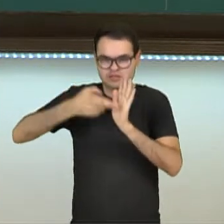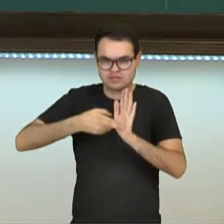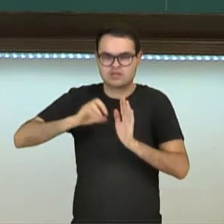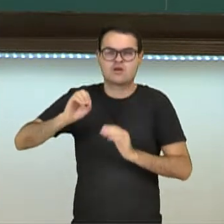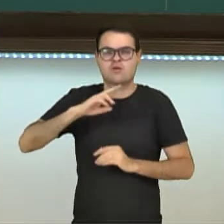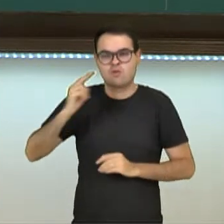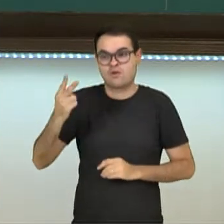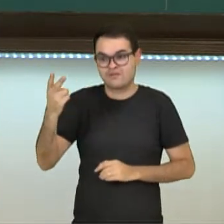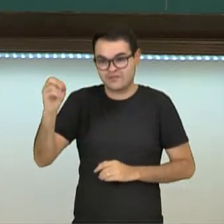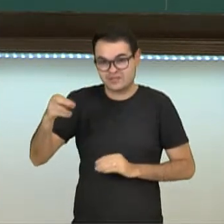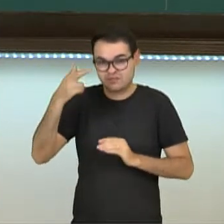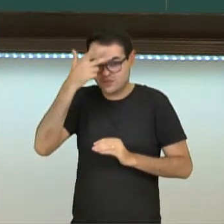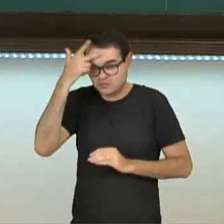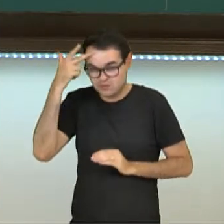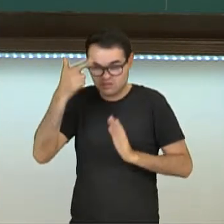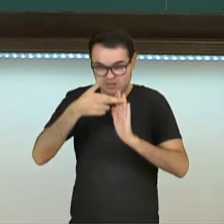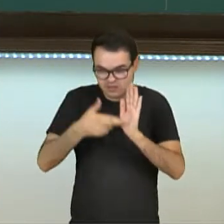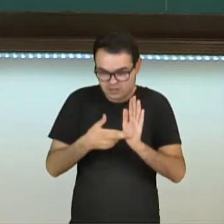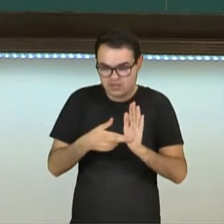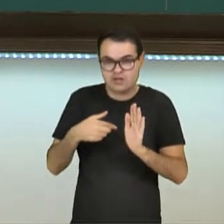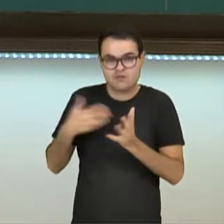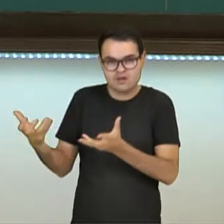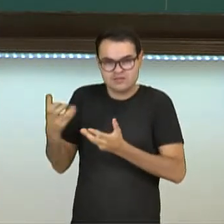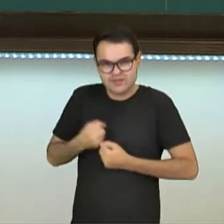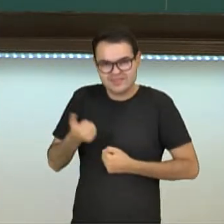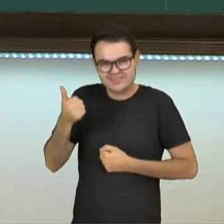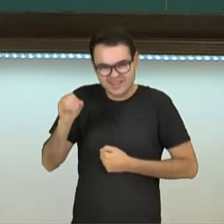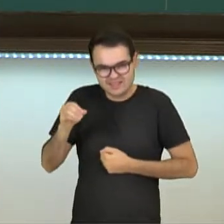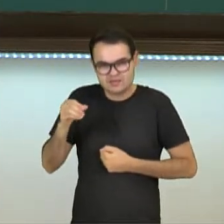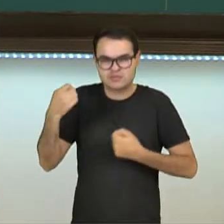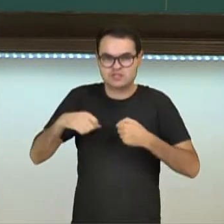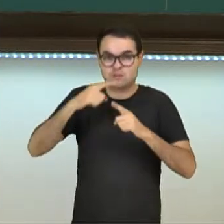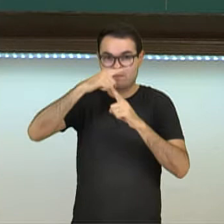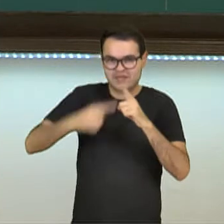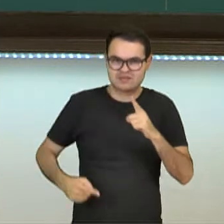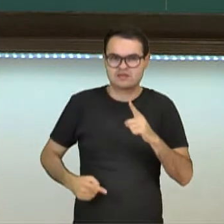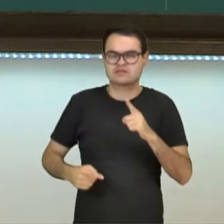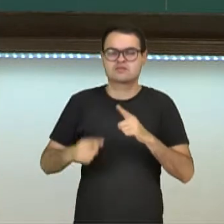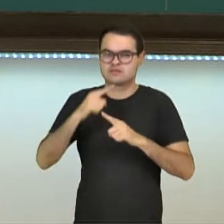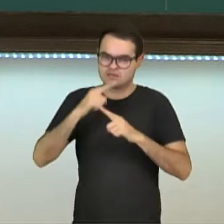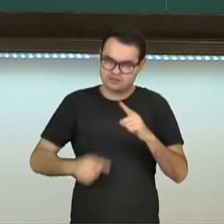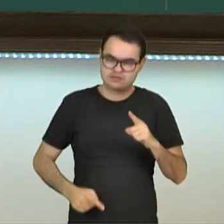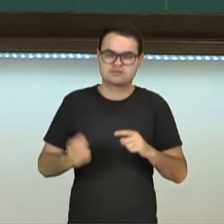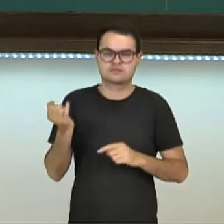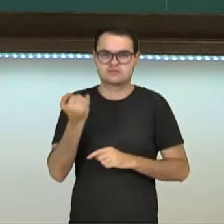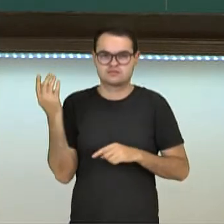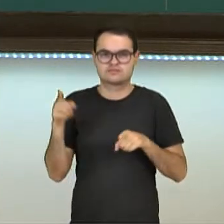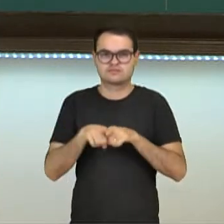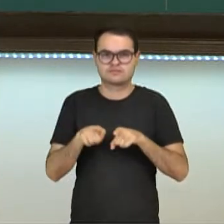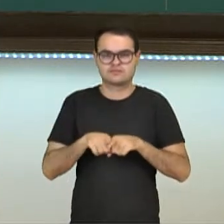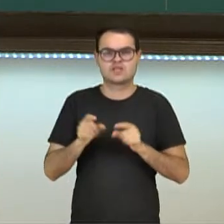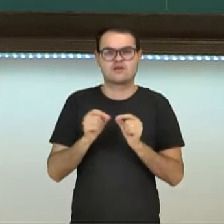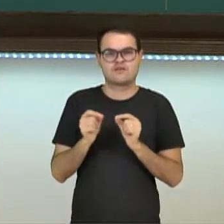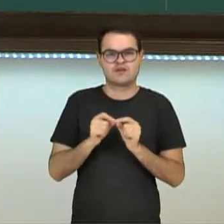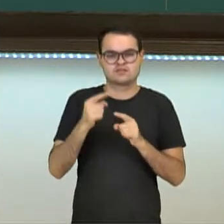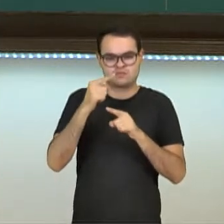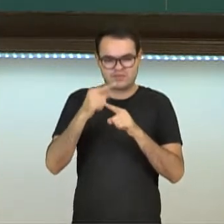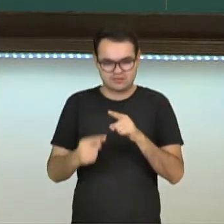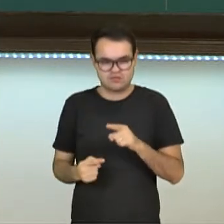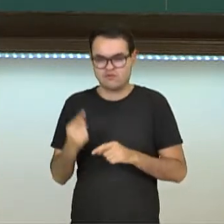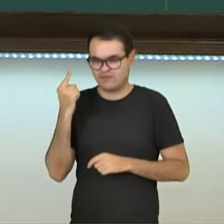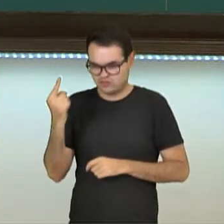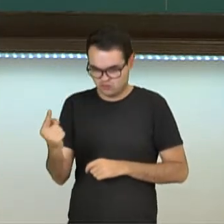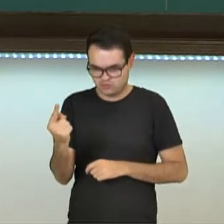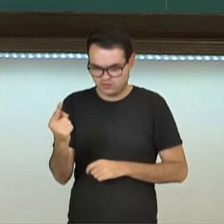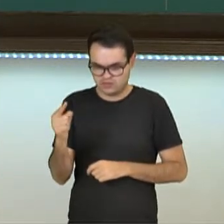é uma receita de 20 pessoas e eu vou receber 10, eu vou ter que ter a metade das pessoas, metade da quantidade. Mas aí eu faço metade, faço